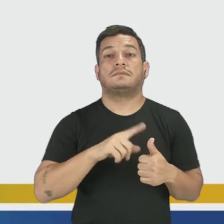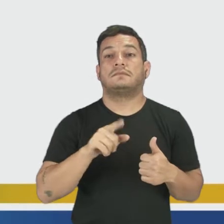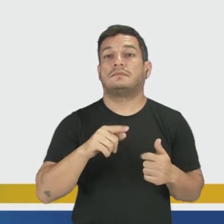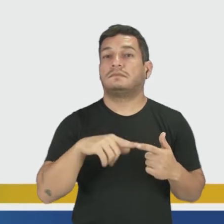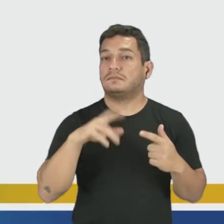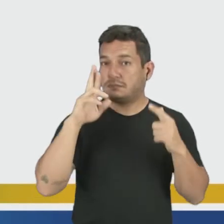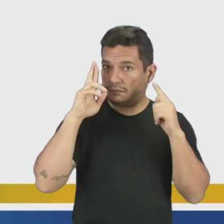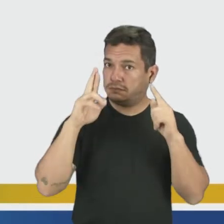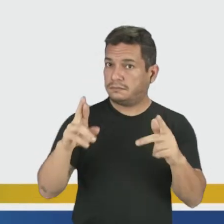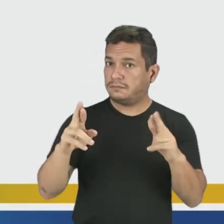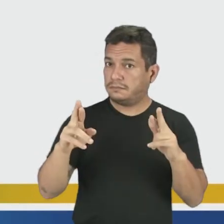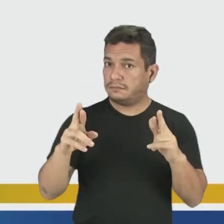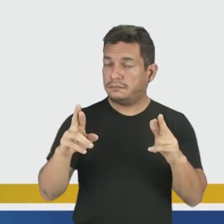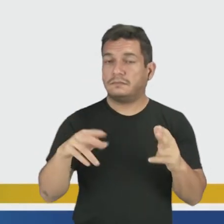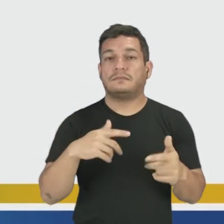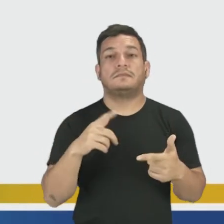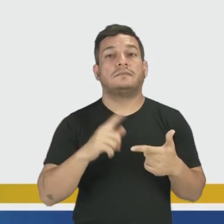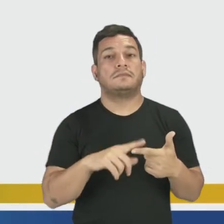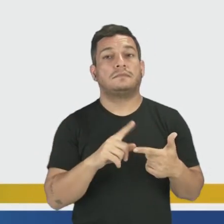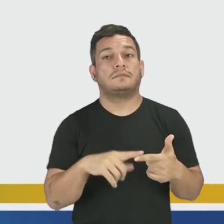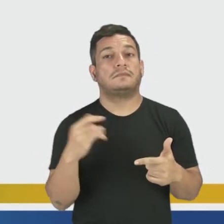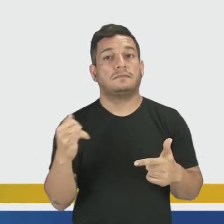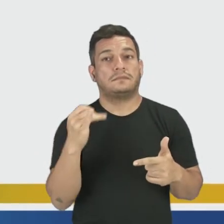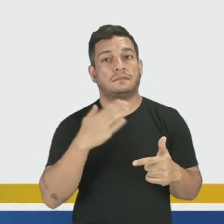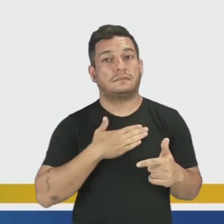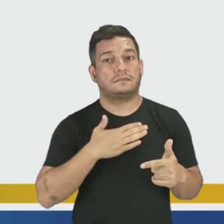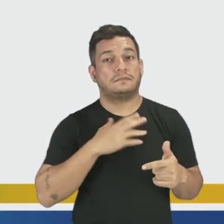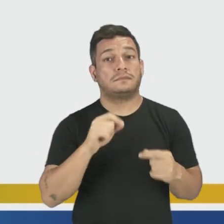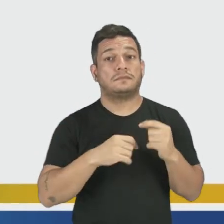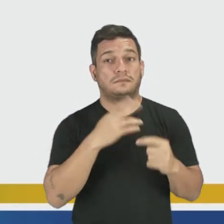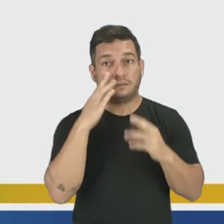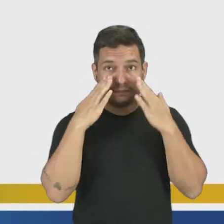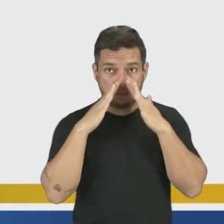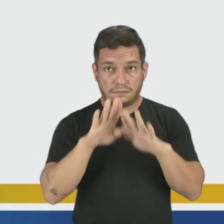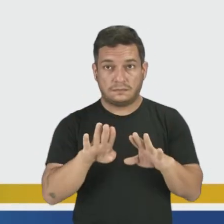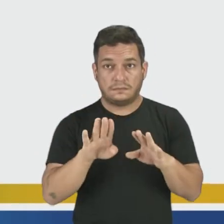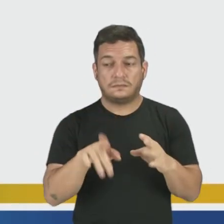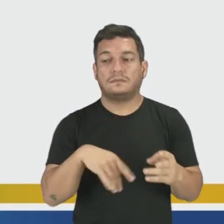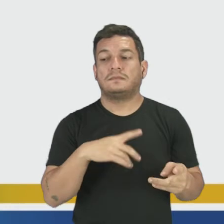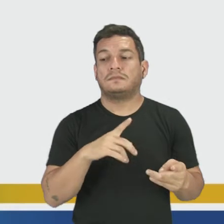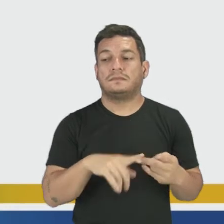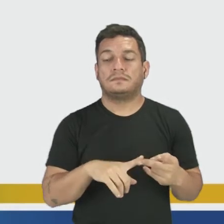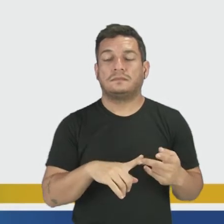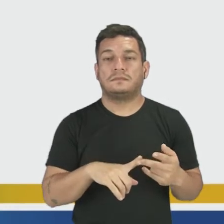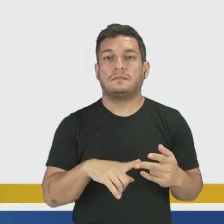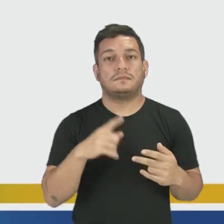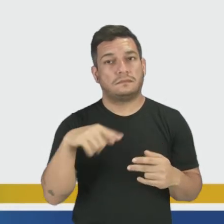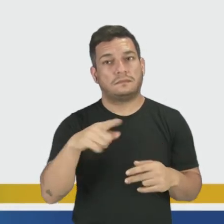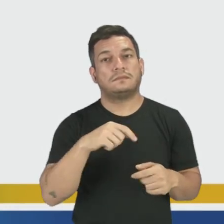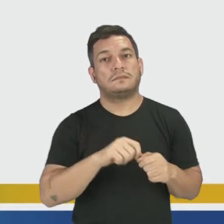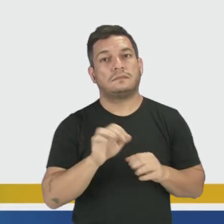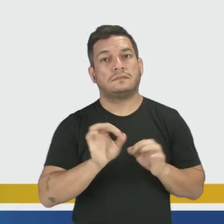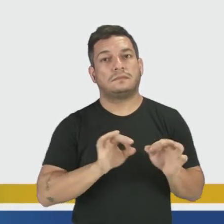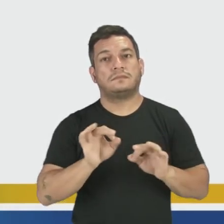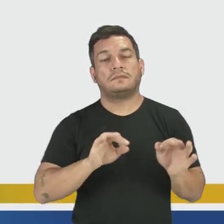respeitosa. O segundo valor importante para mim é ser humilde, né? É isso que vocês vão fazer nessa escadinha